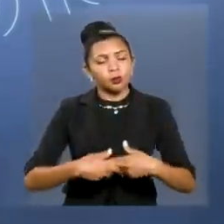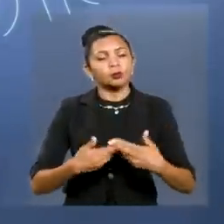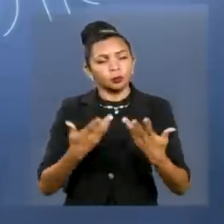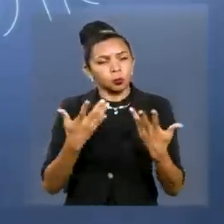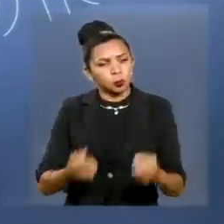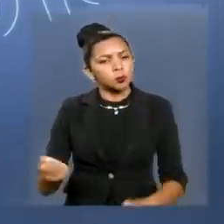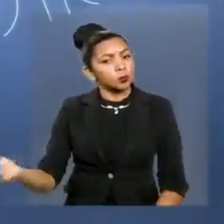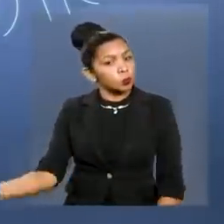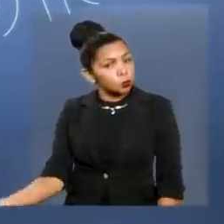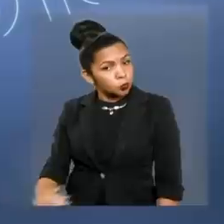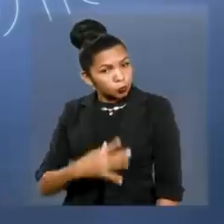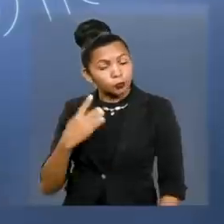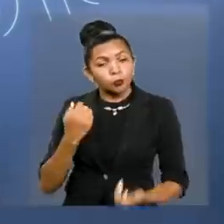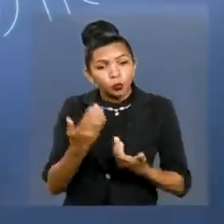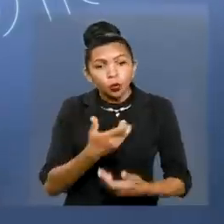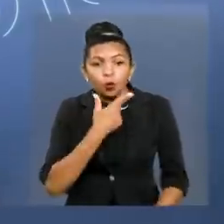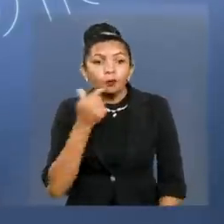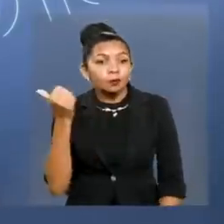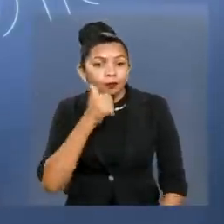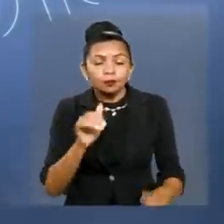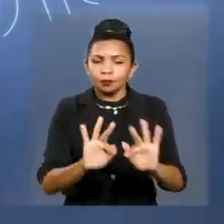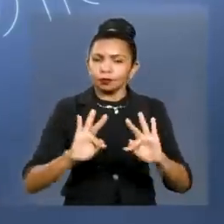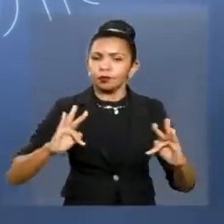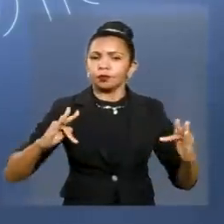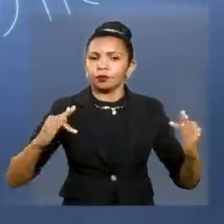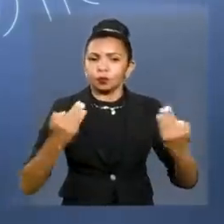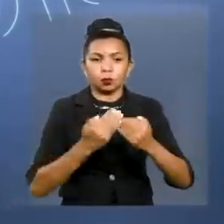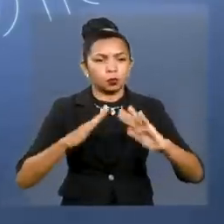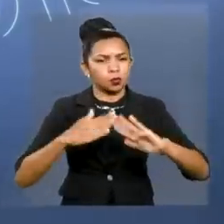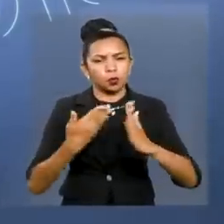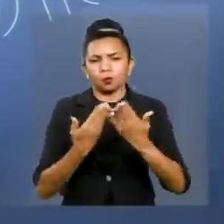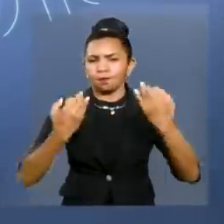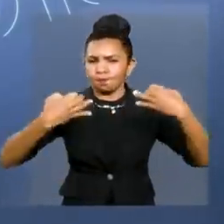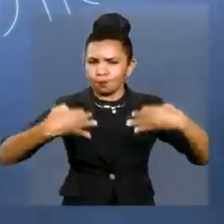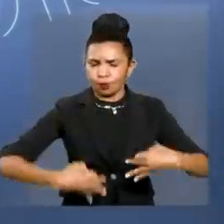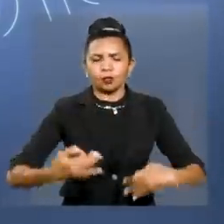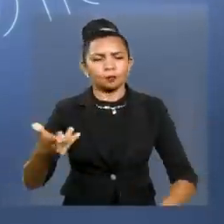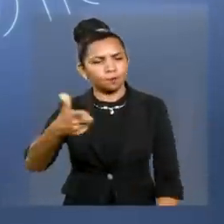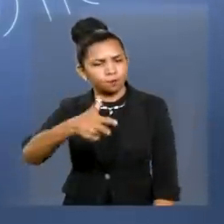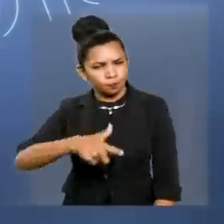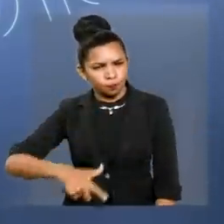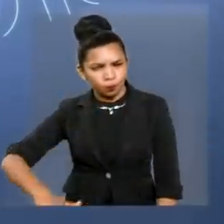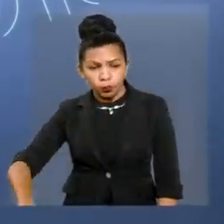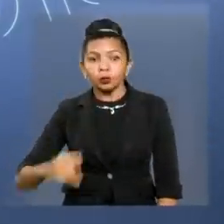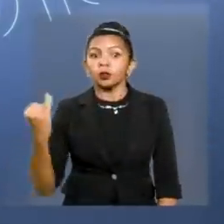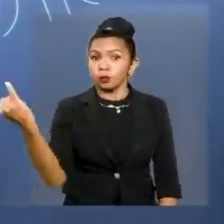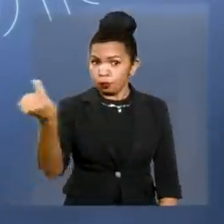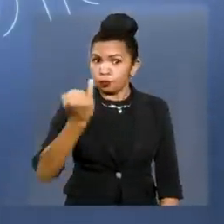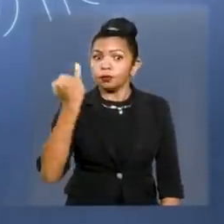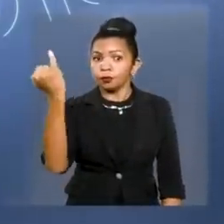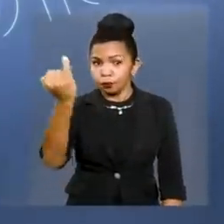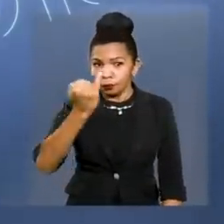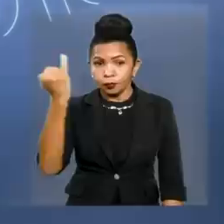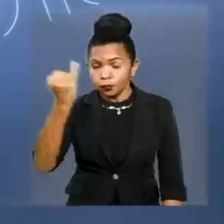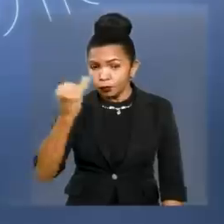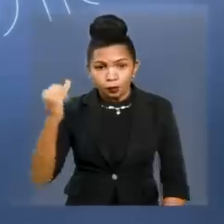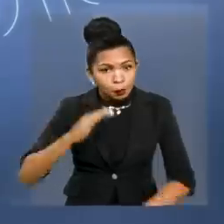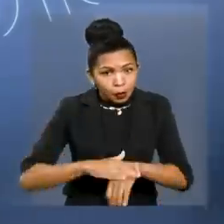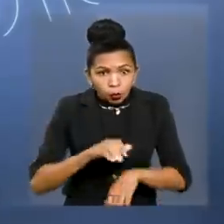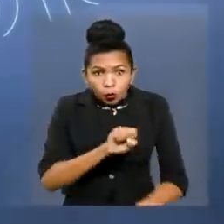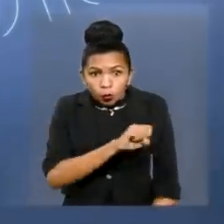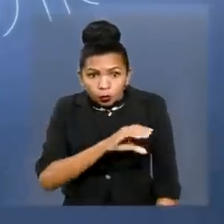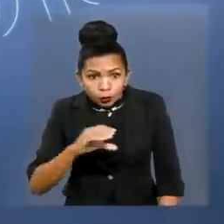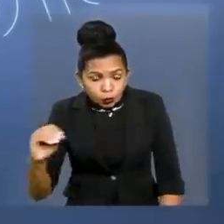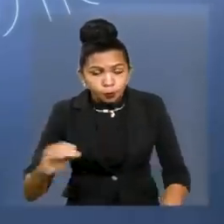novos compromissos com o senhor, com a senhora e com a sua família. Escola digna vai continuar. Escola digna é importante. Mais de 800